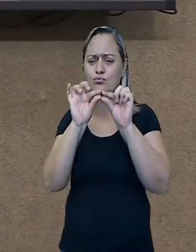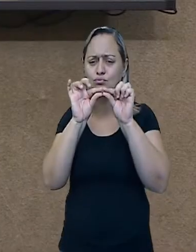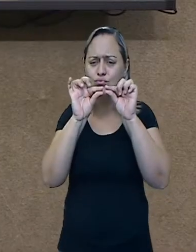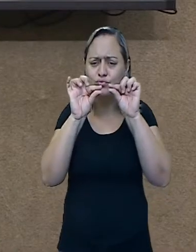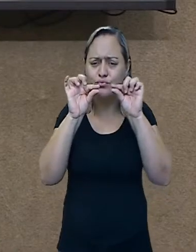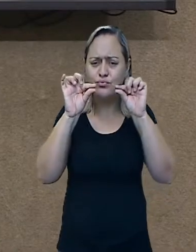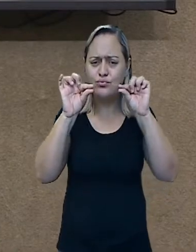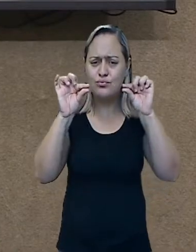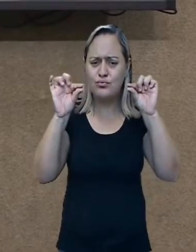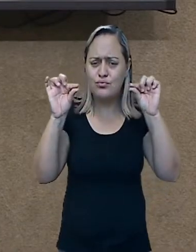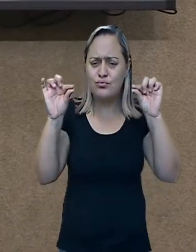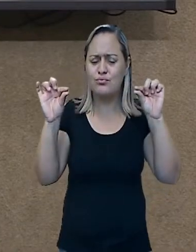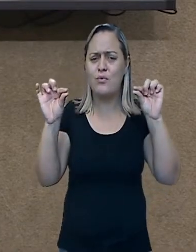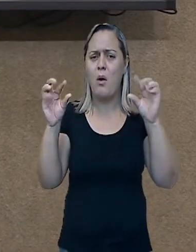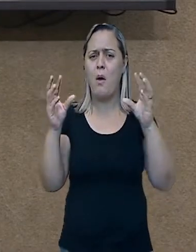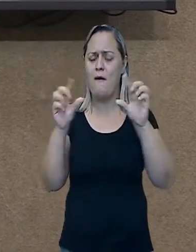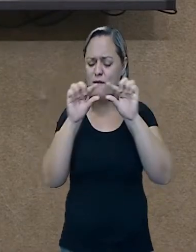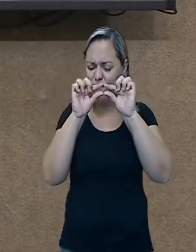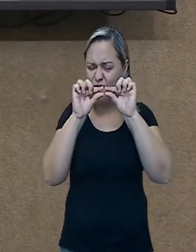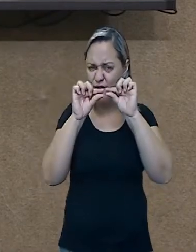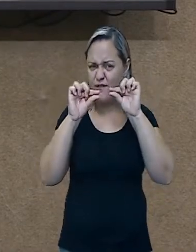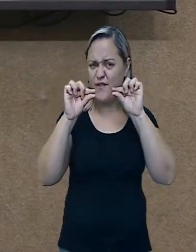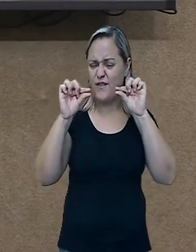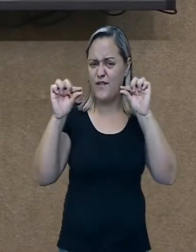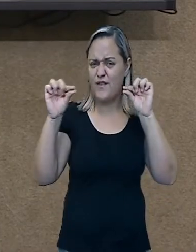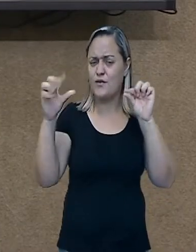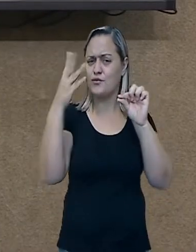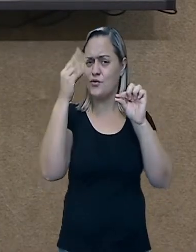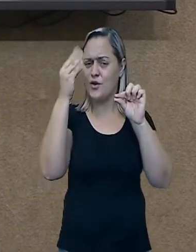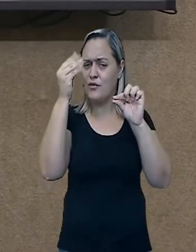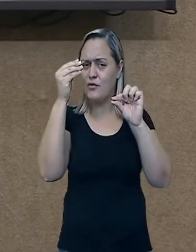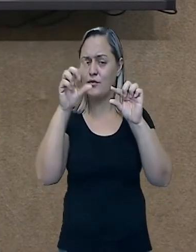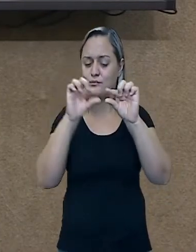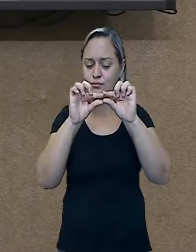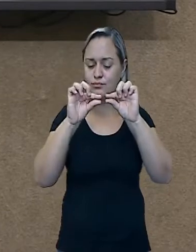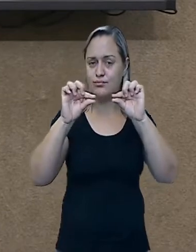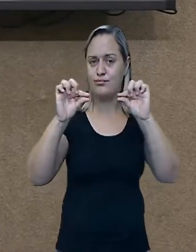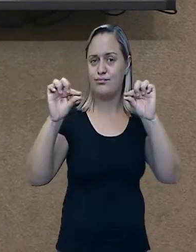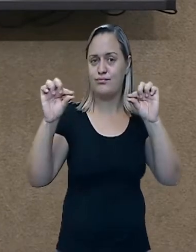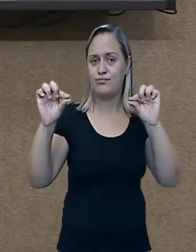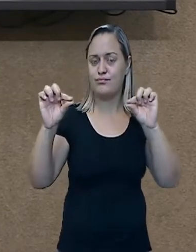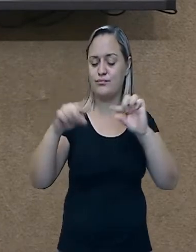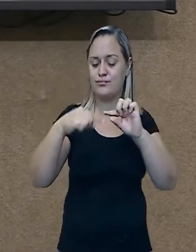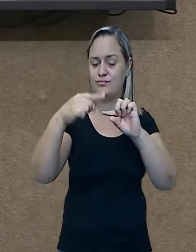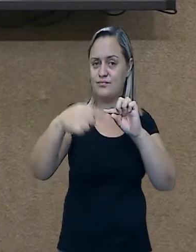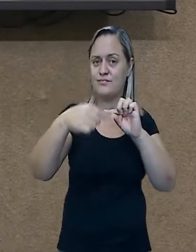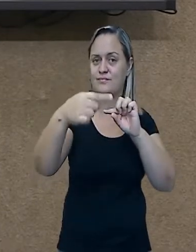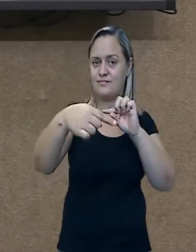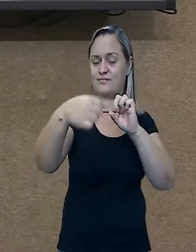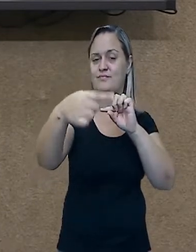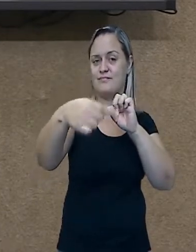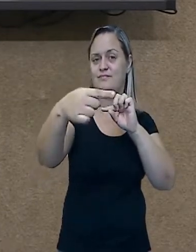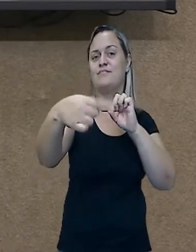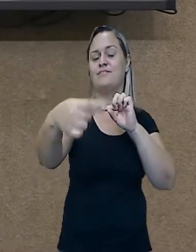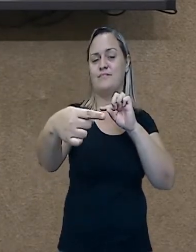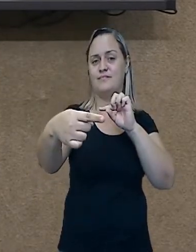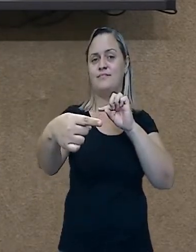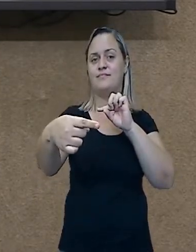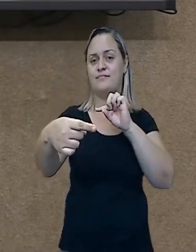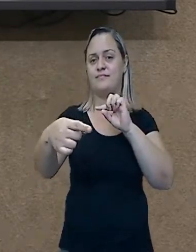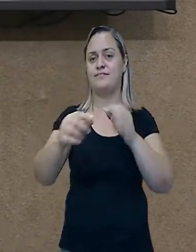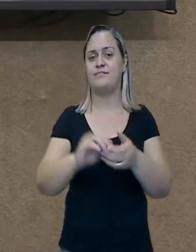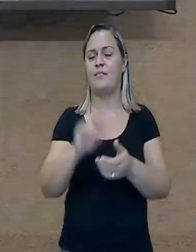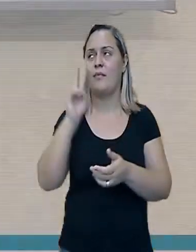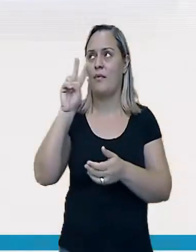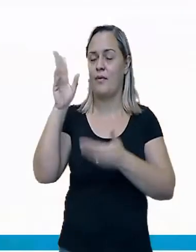fininha assim, né? Que a foto fica registrada aqui para depois ser revelada. Isso é o filme fotográfico.